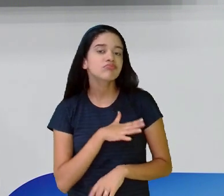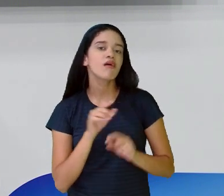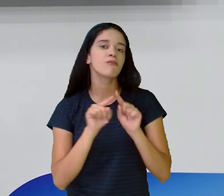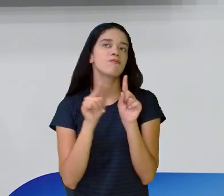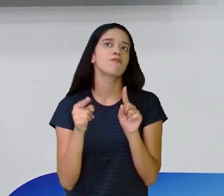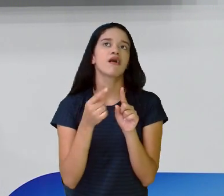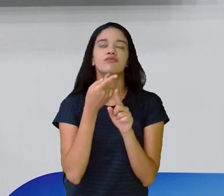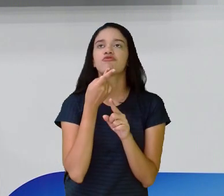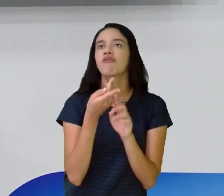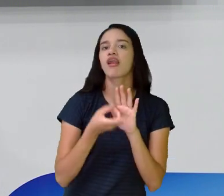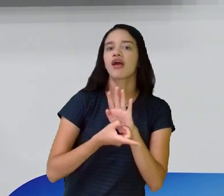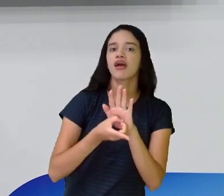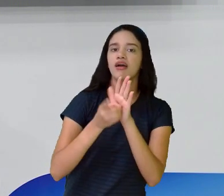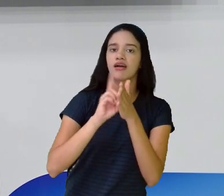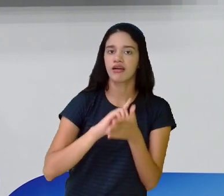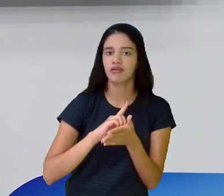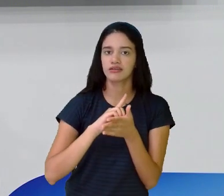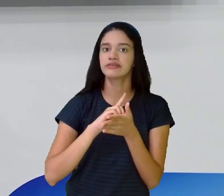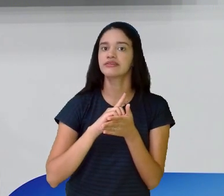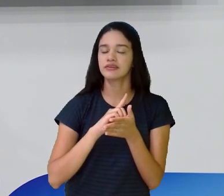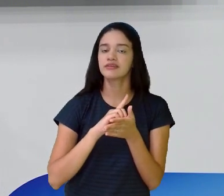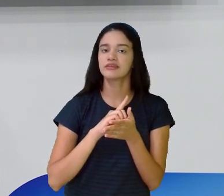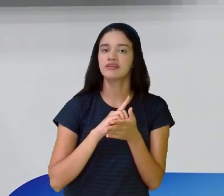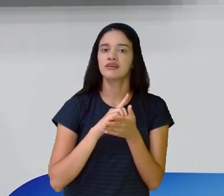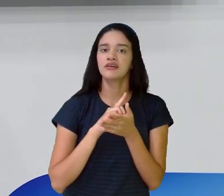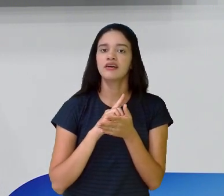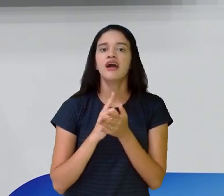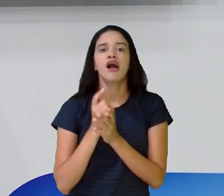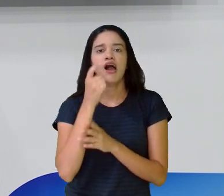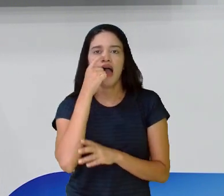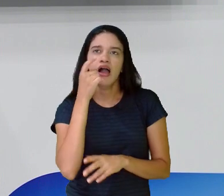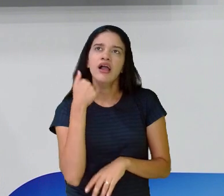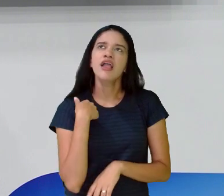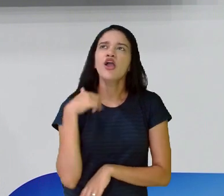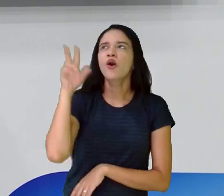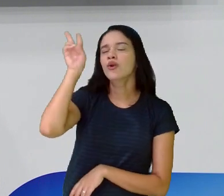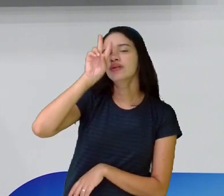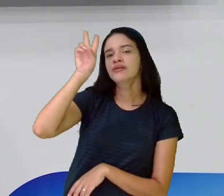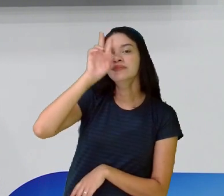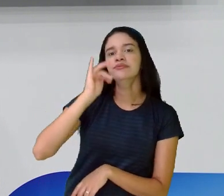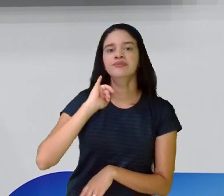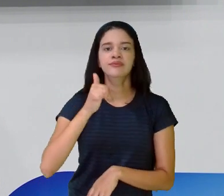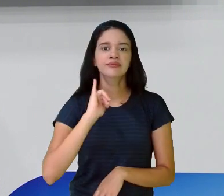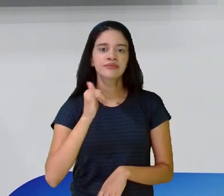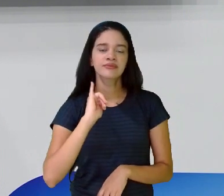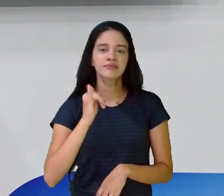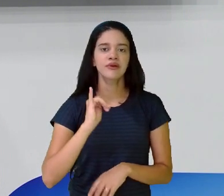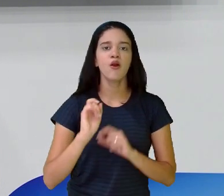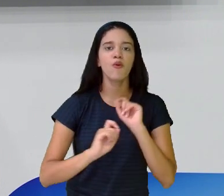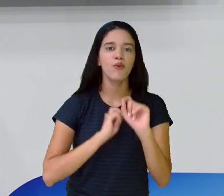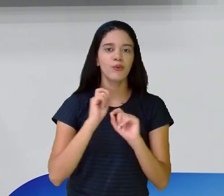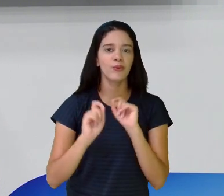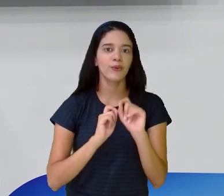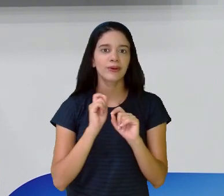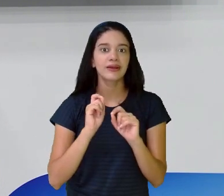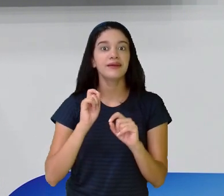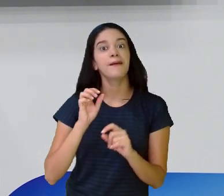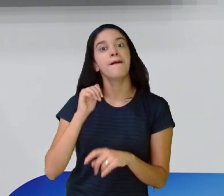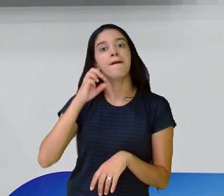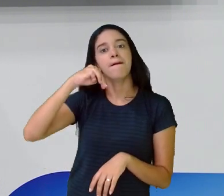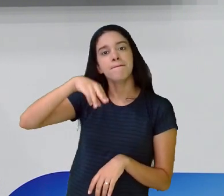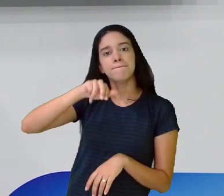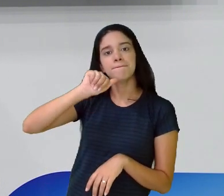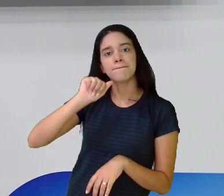antes. Eu fiz essa referência aqui da bruxa e me lembrei de um conto. Que é Malévola.